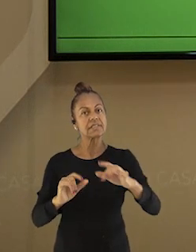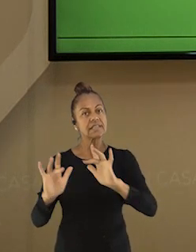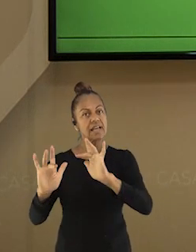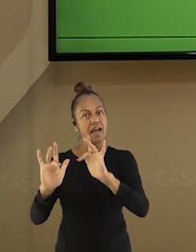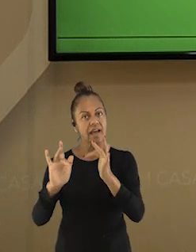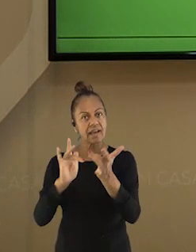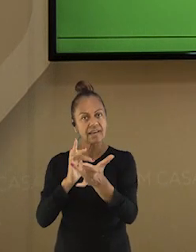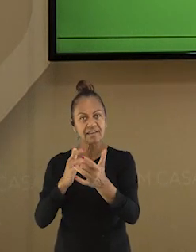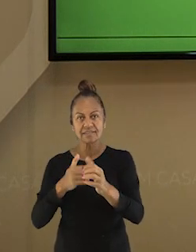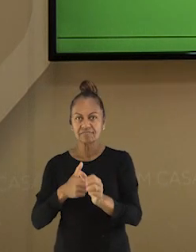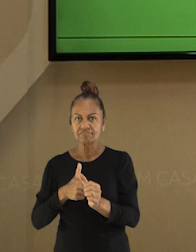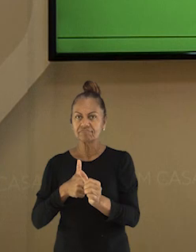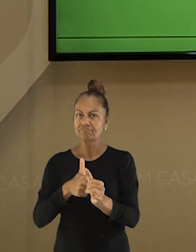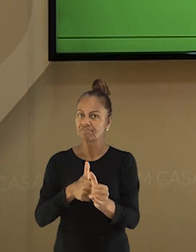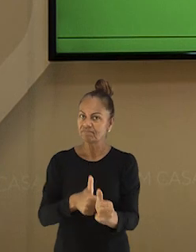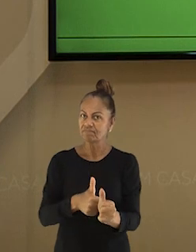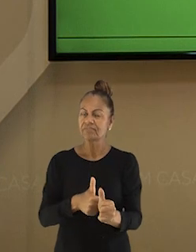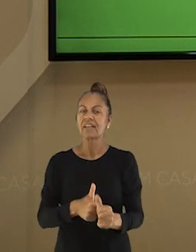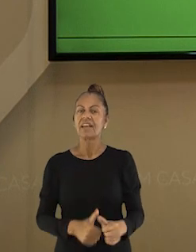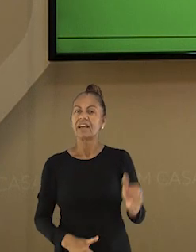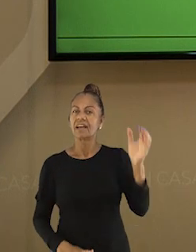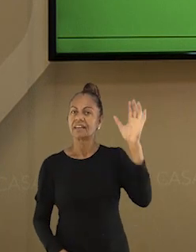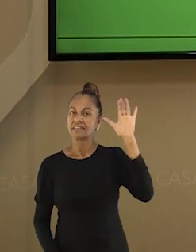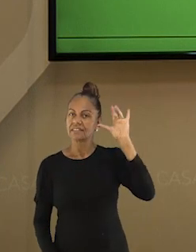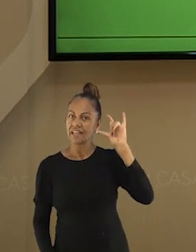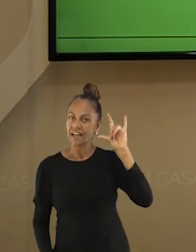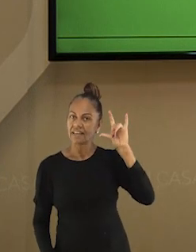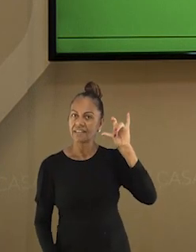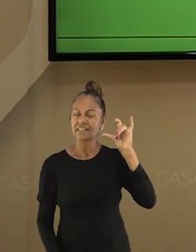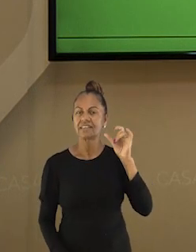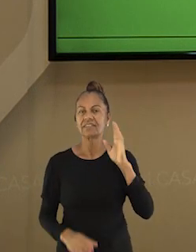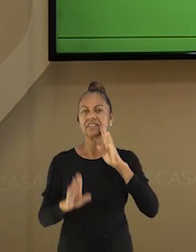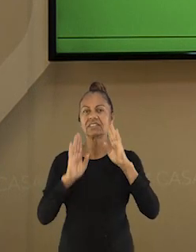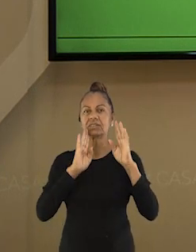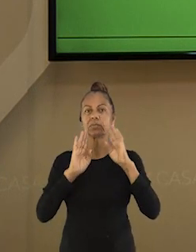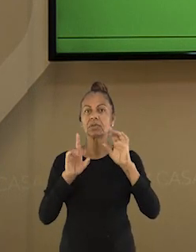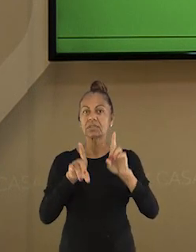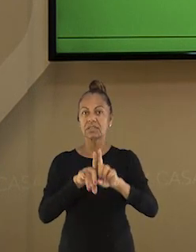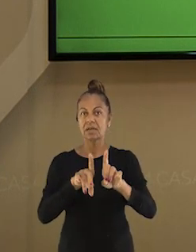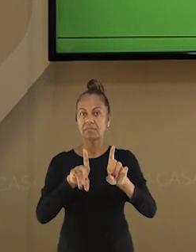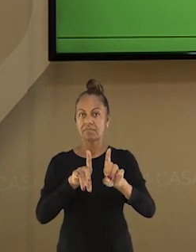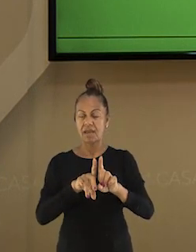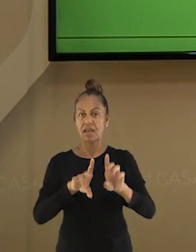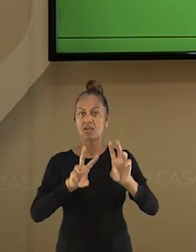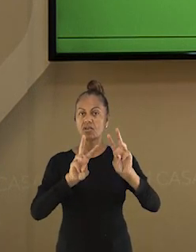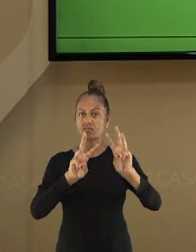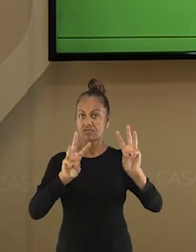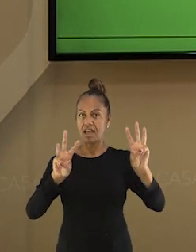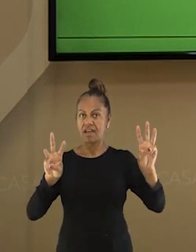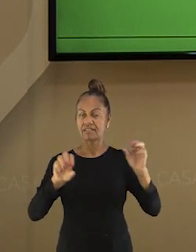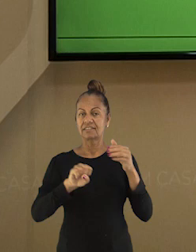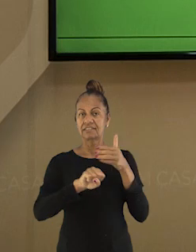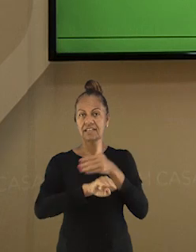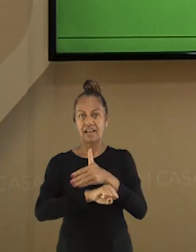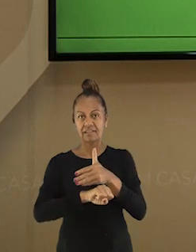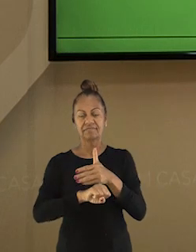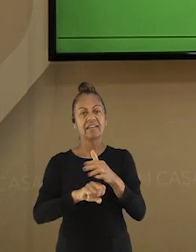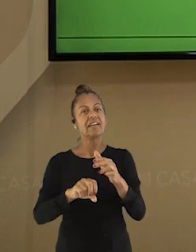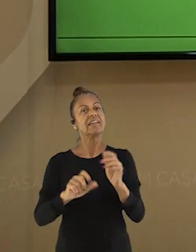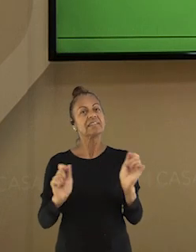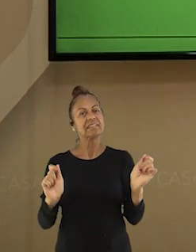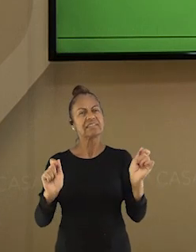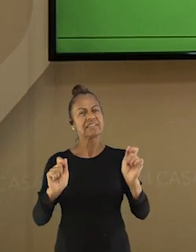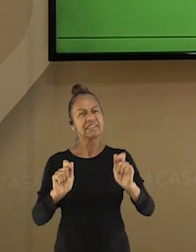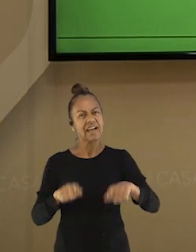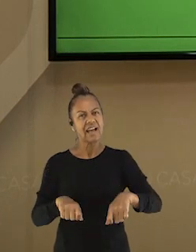seguir nas redes sociais, como o Instagram, o Facebook e o site do Dever em Casa. Por essas redes é